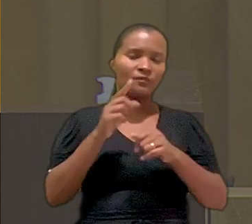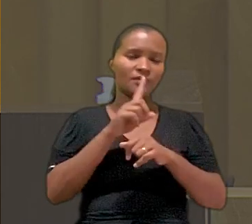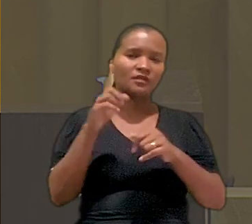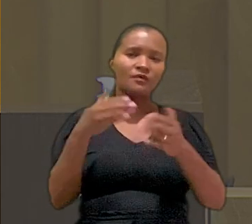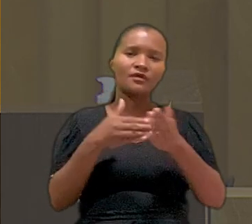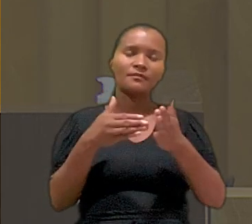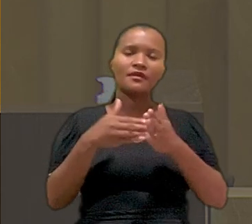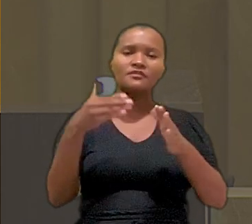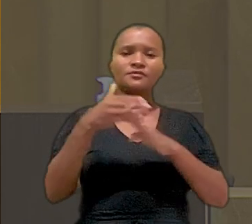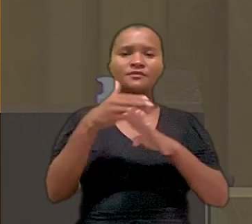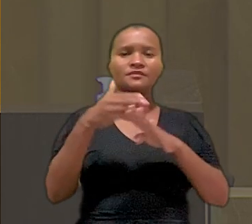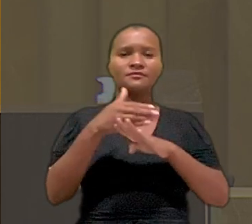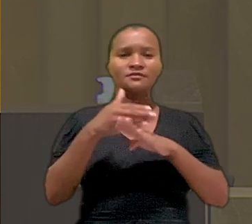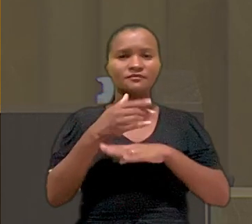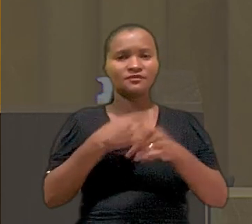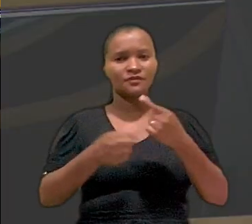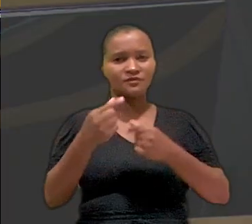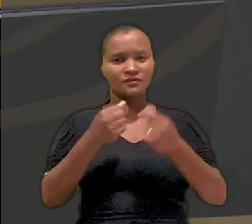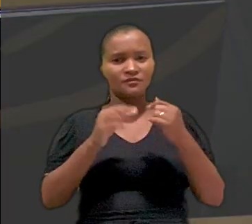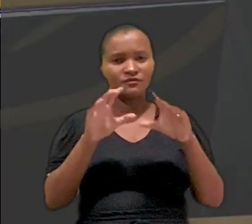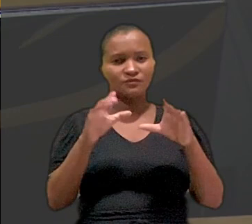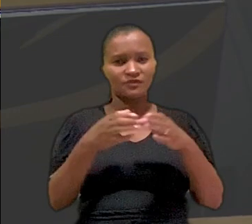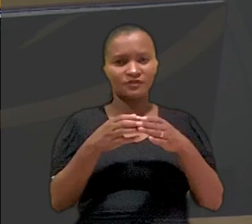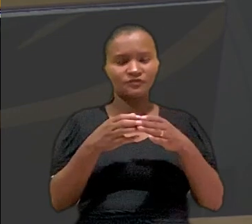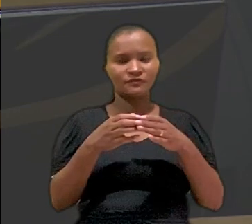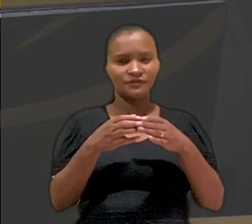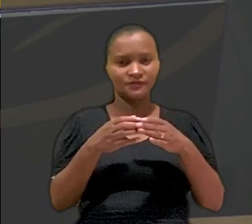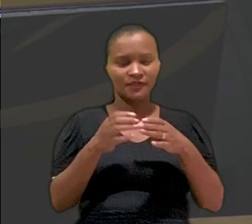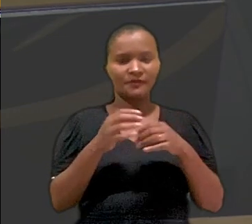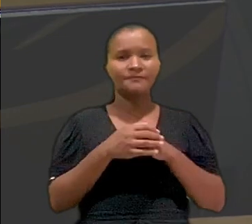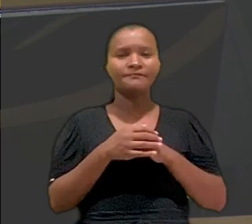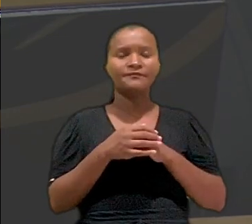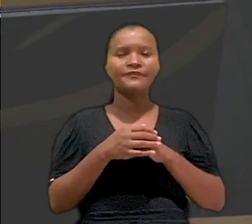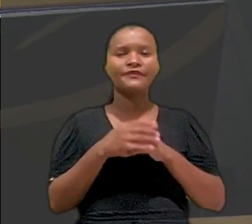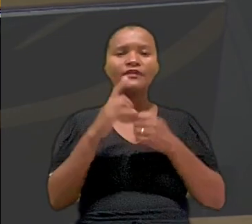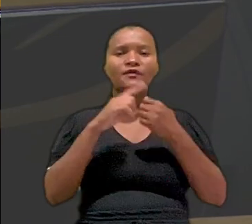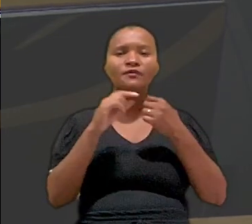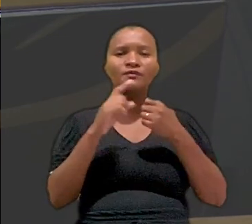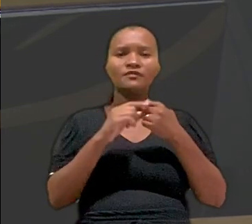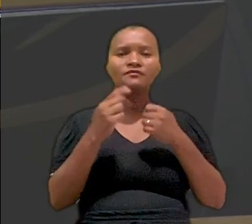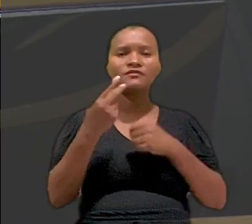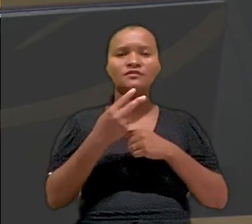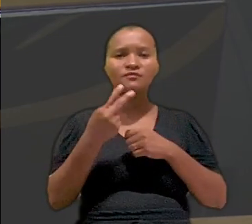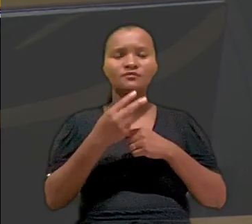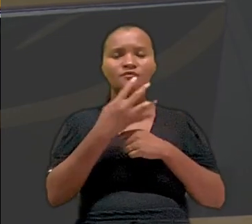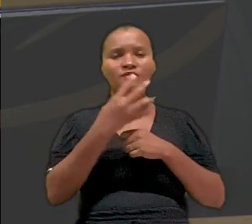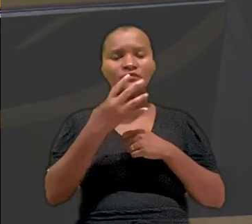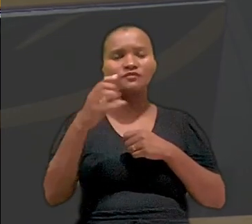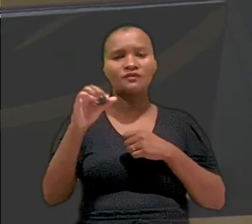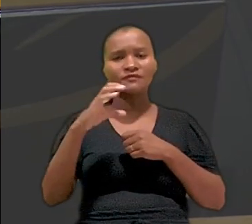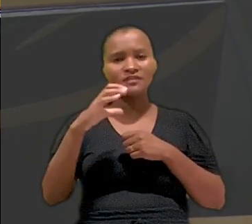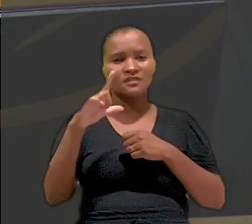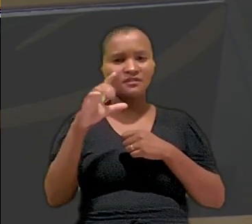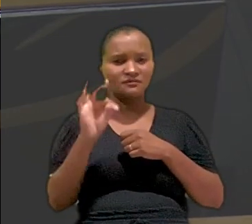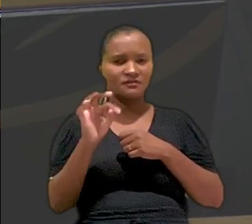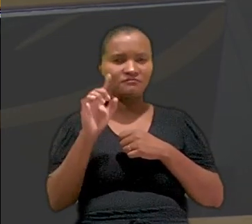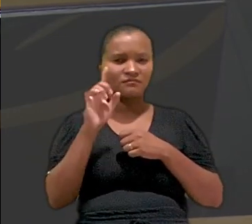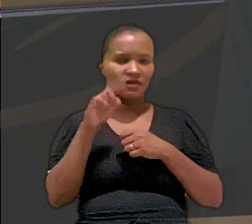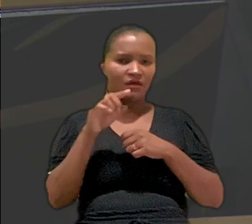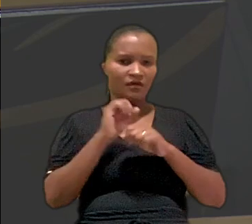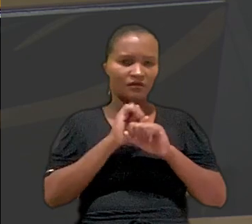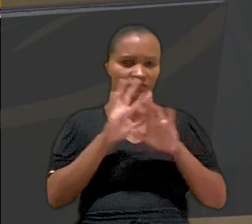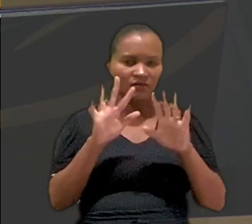econômica nem impede a participação em negociações coletivas. Por outro lado, os artigos 2º e 449 da CLT são